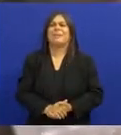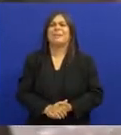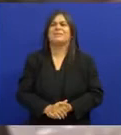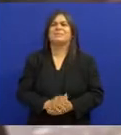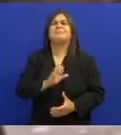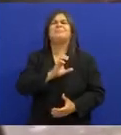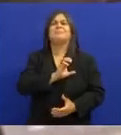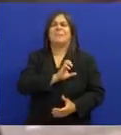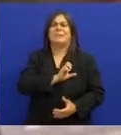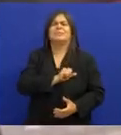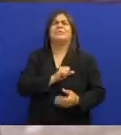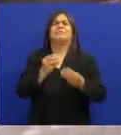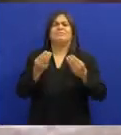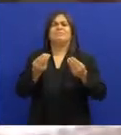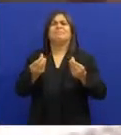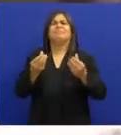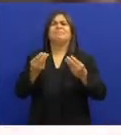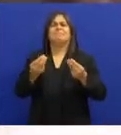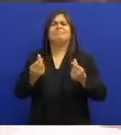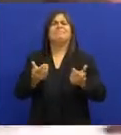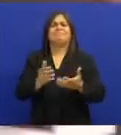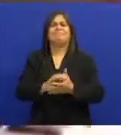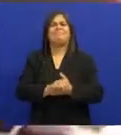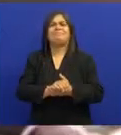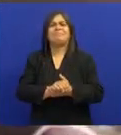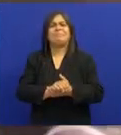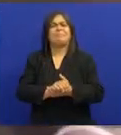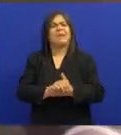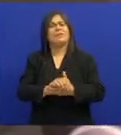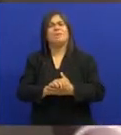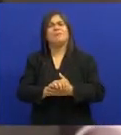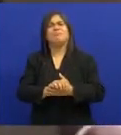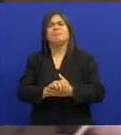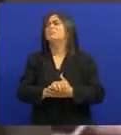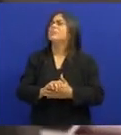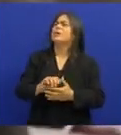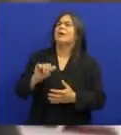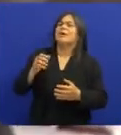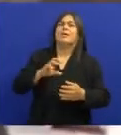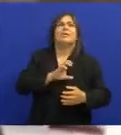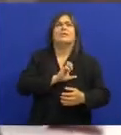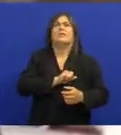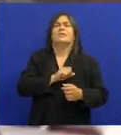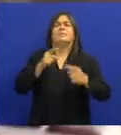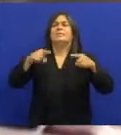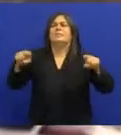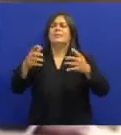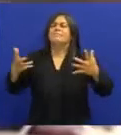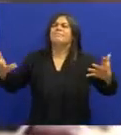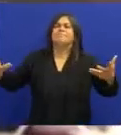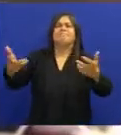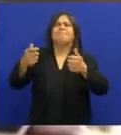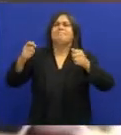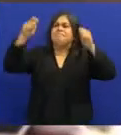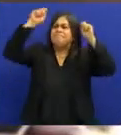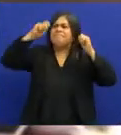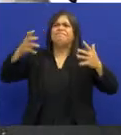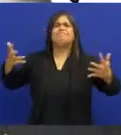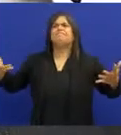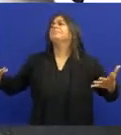Que eu tenho Tive, tenho e terei sempre Na música popular Um grande